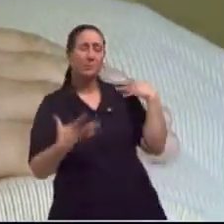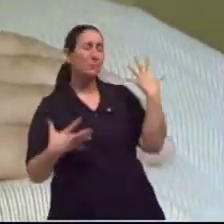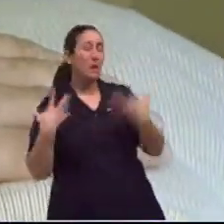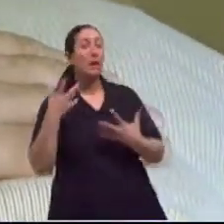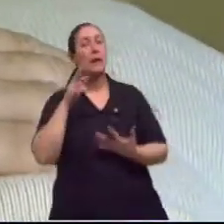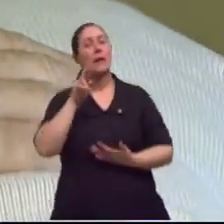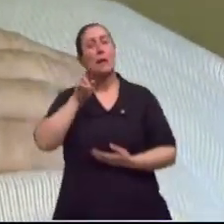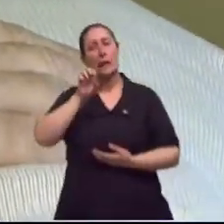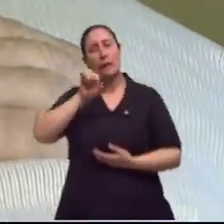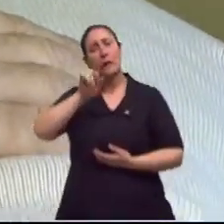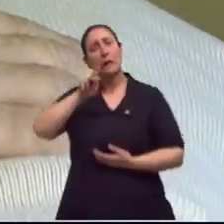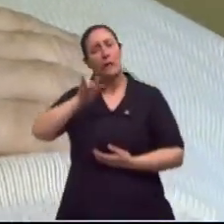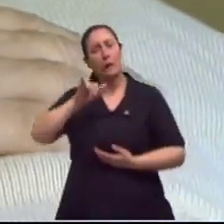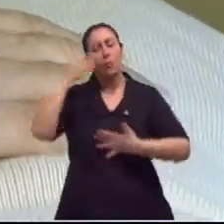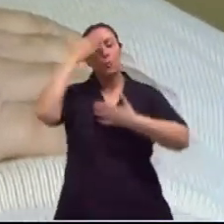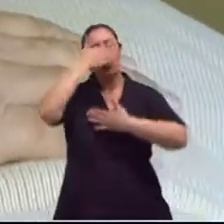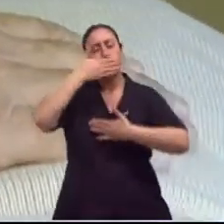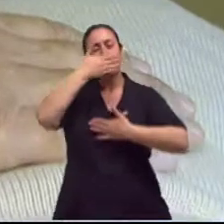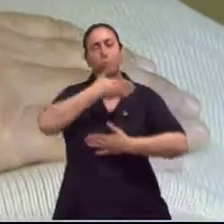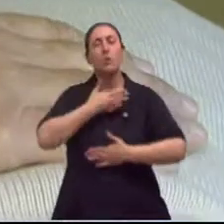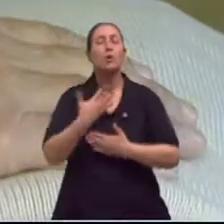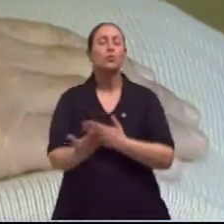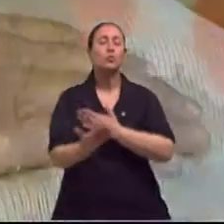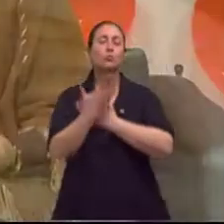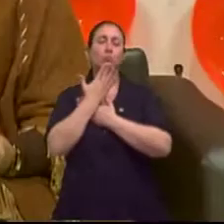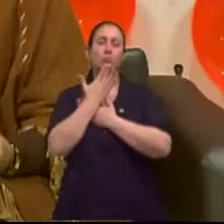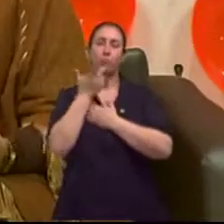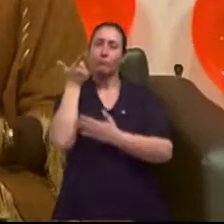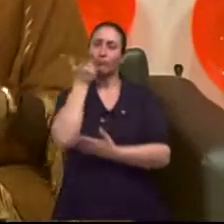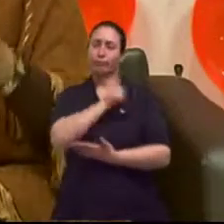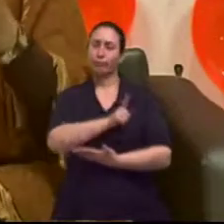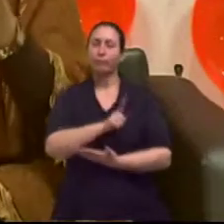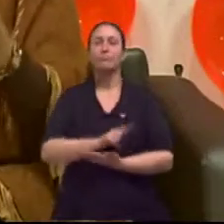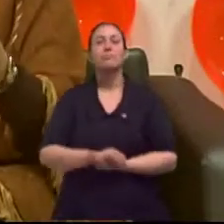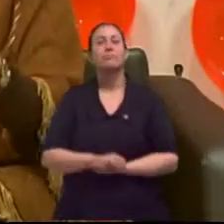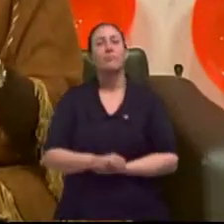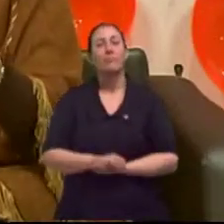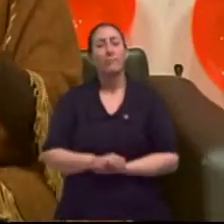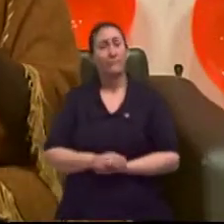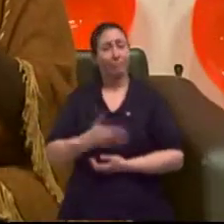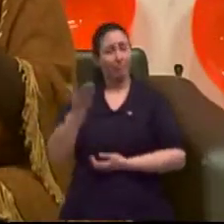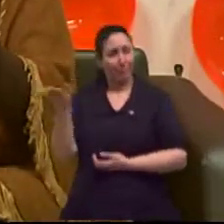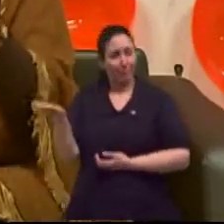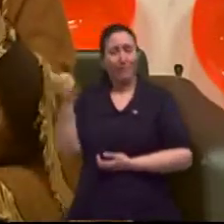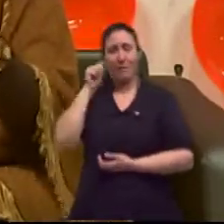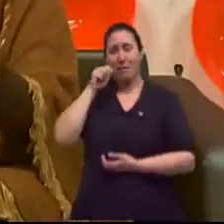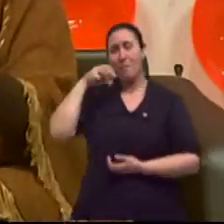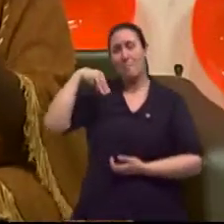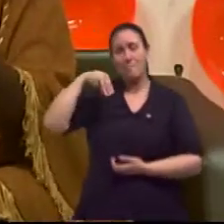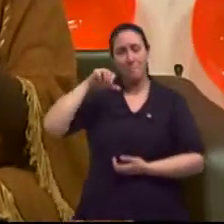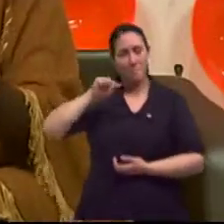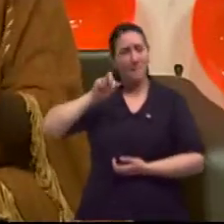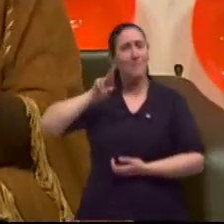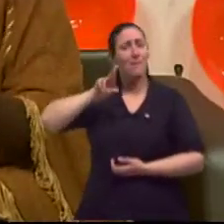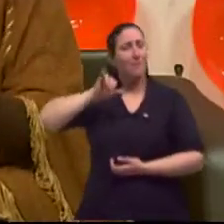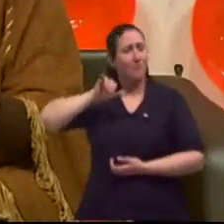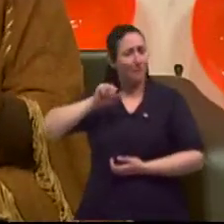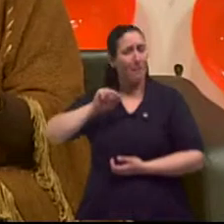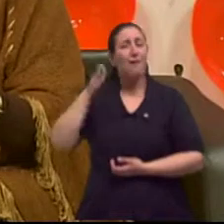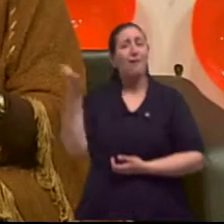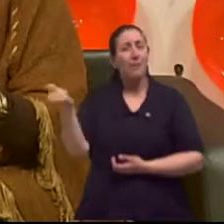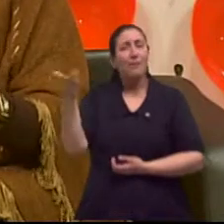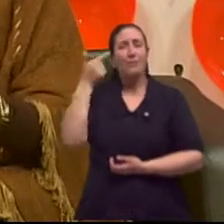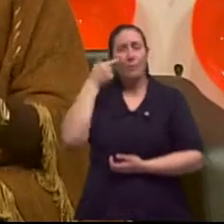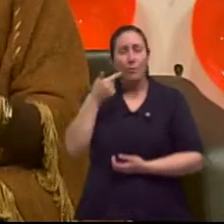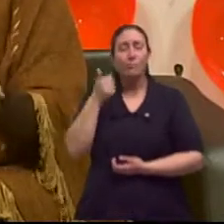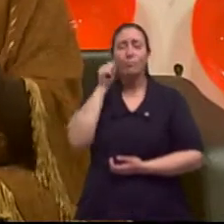Reiki me ajudou muito a enfrentar essas situações. Olha, Maria da Conceição, então, e nós mostramos aí muito